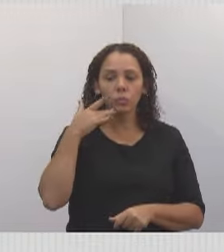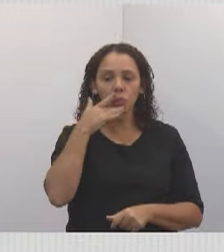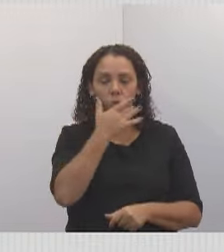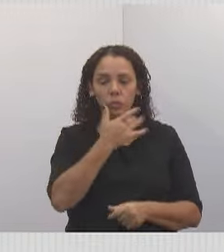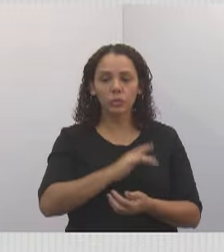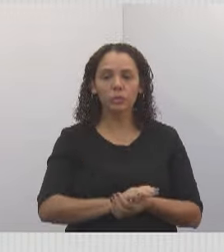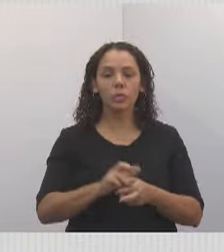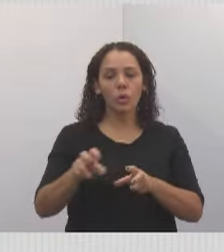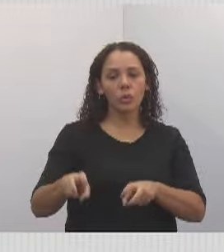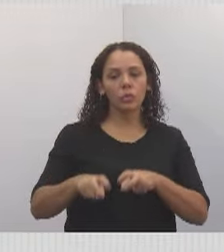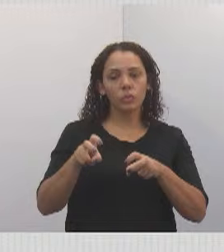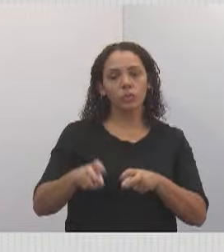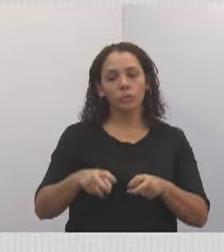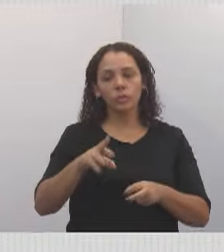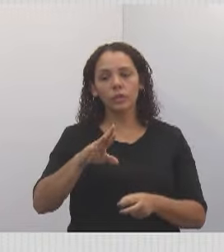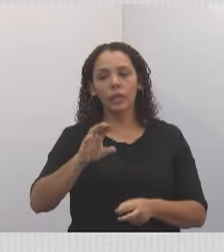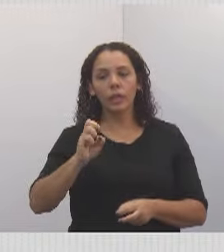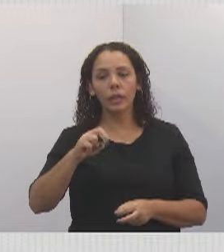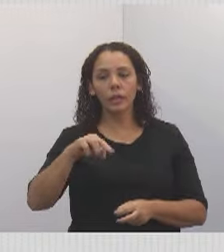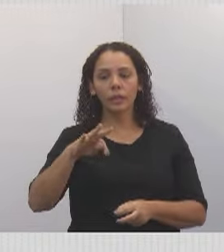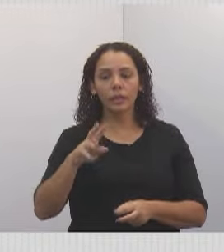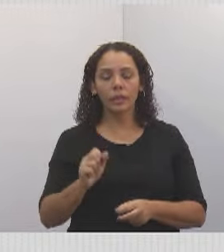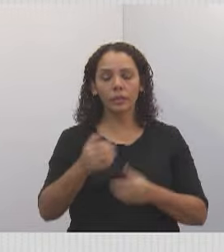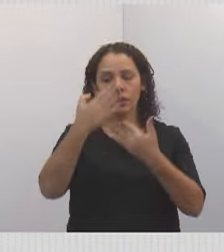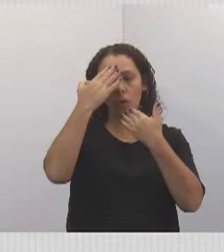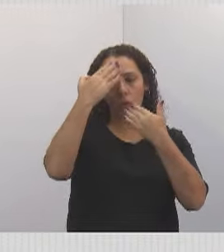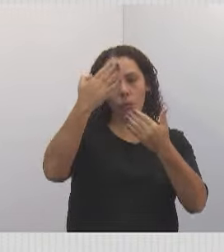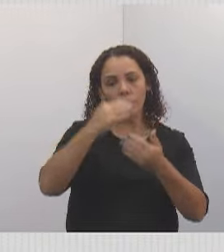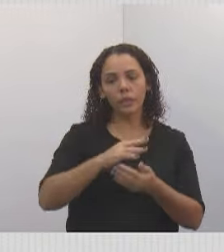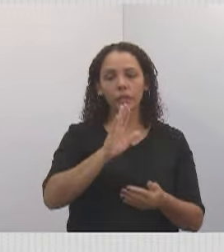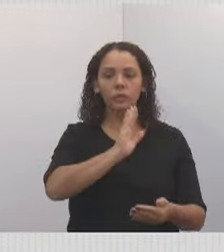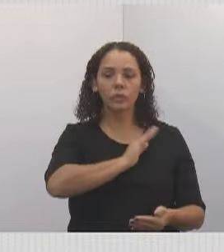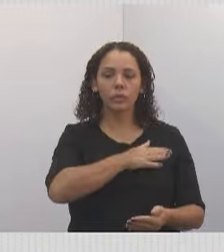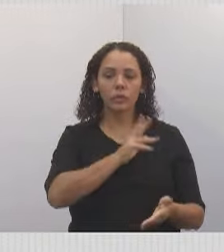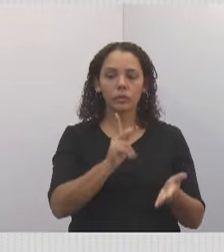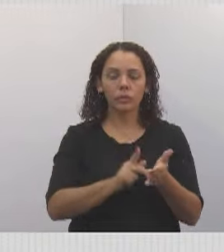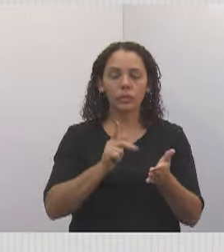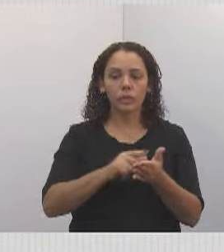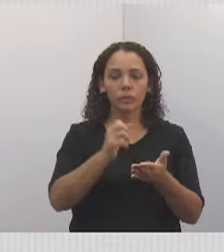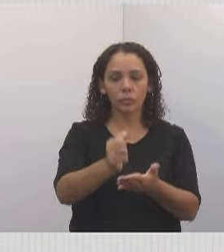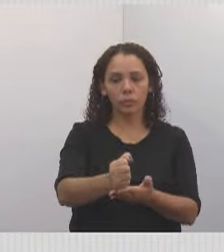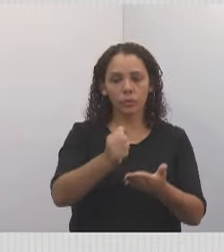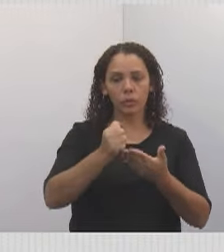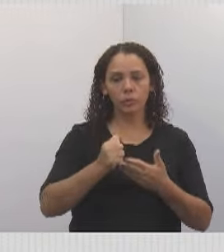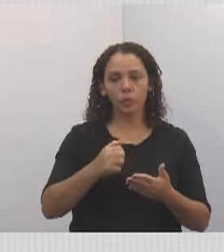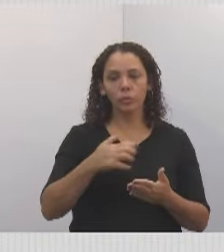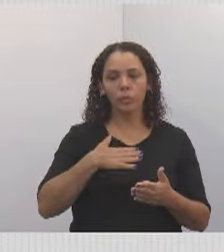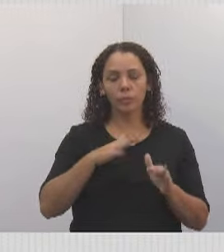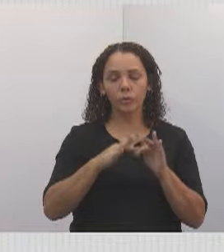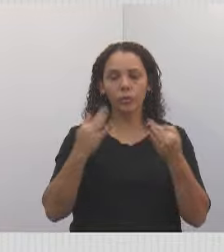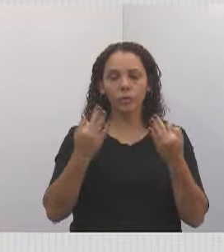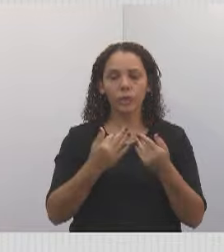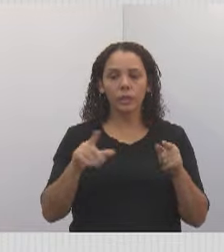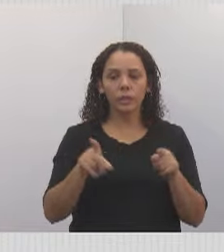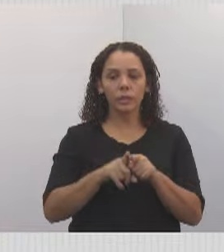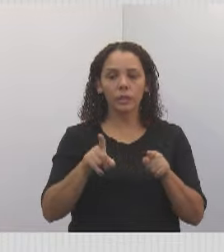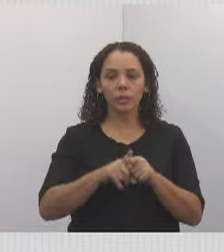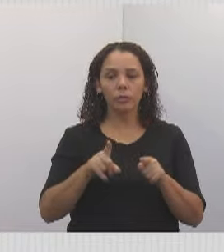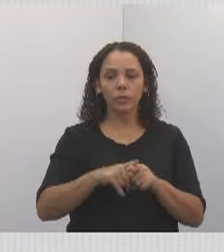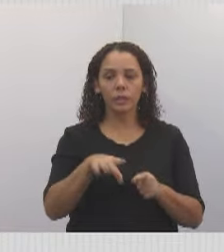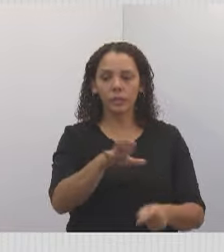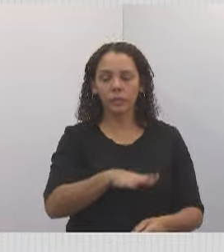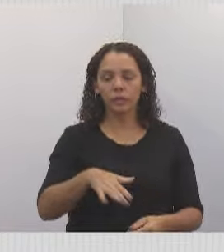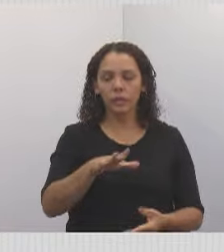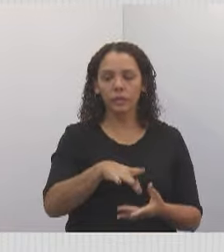alegria estar junto a vocês. Muito obrigada de todo o meu coração por todo o apoio que vocês dão a mim, a minha família, nessa parte espiritual,